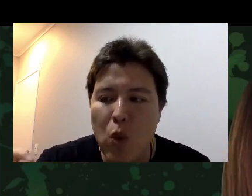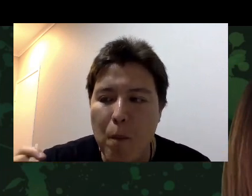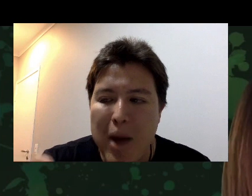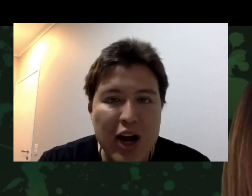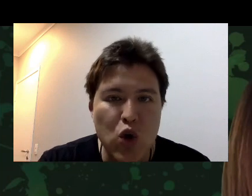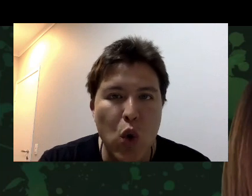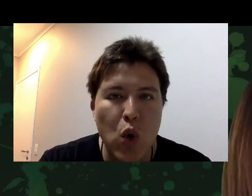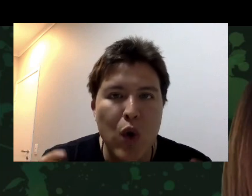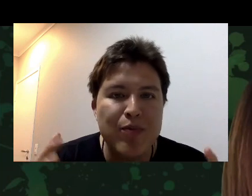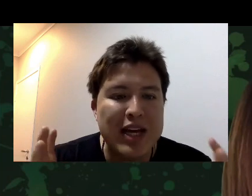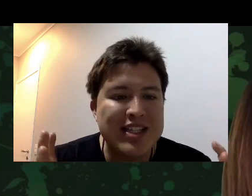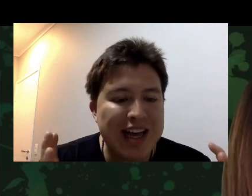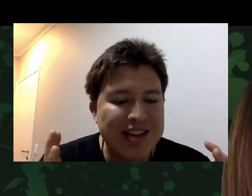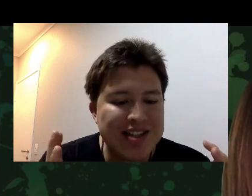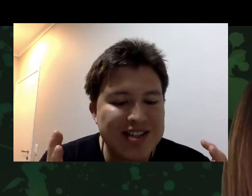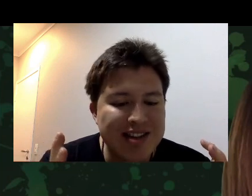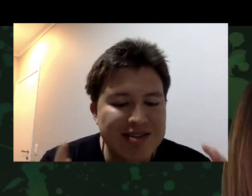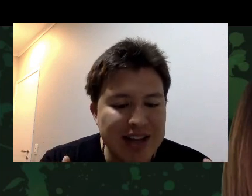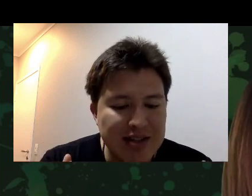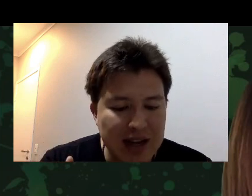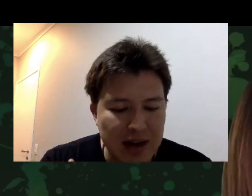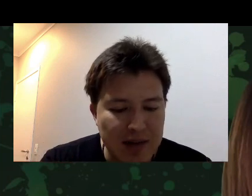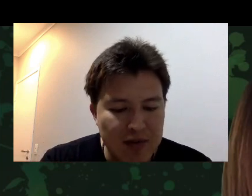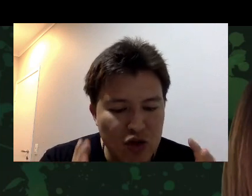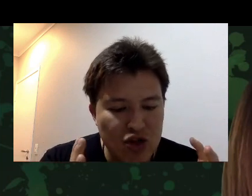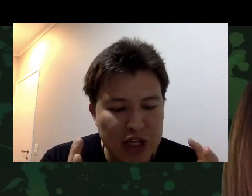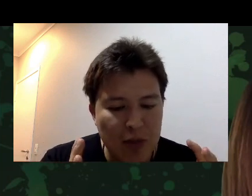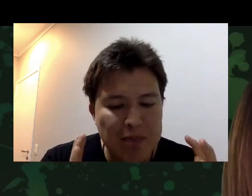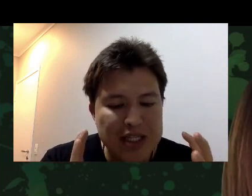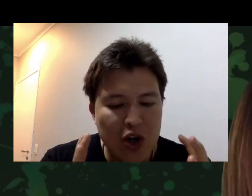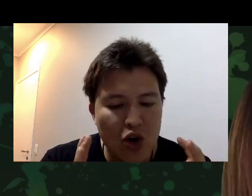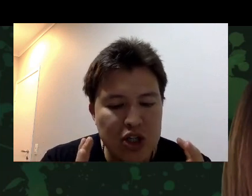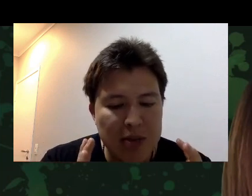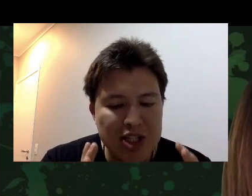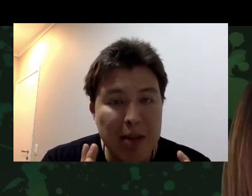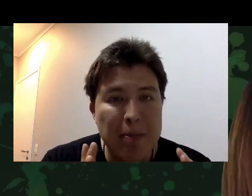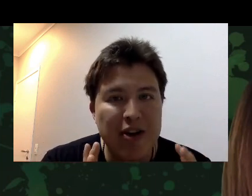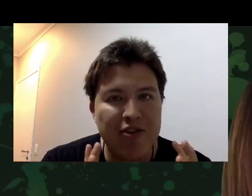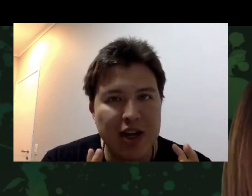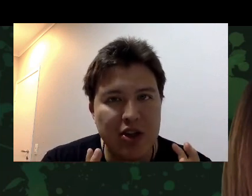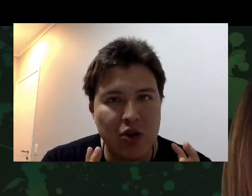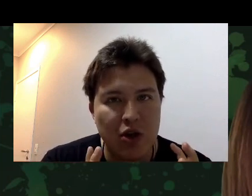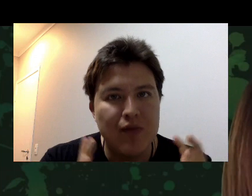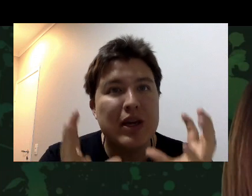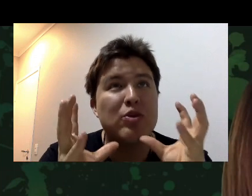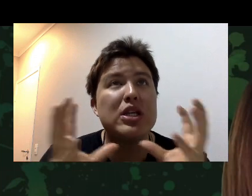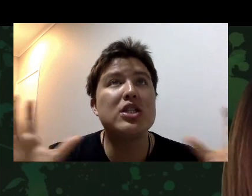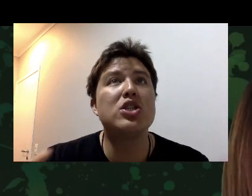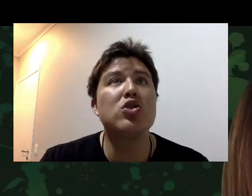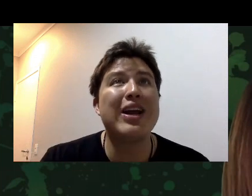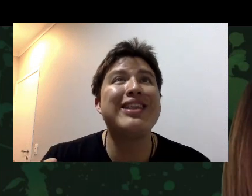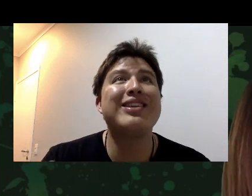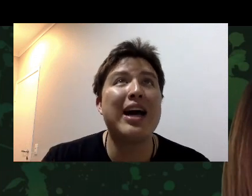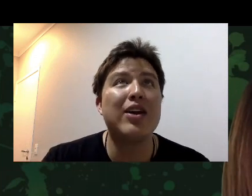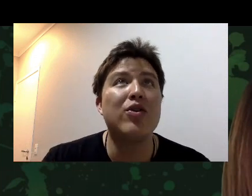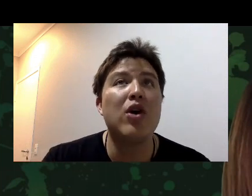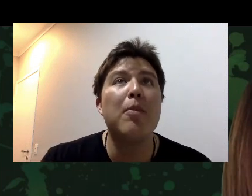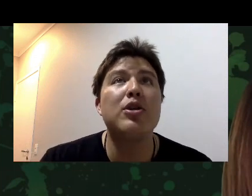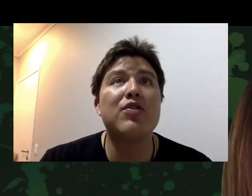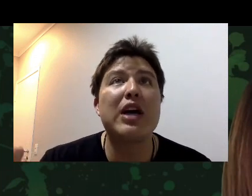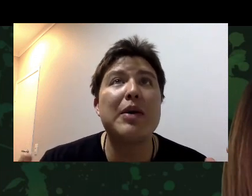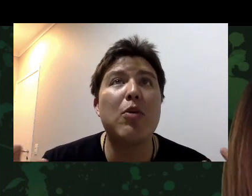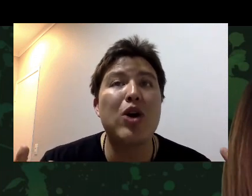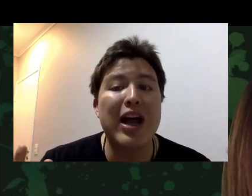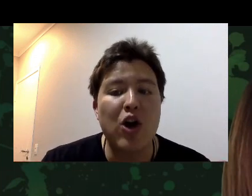medo humano. Essa incerteza. De um jeito psicologicamente tão perfeito. Que você assistindo o hereditário,